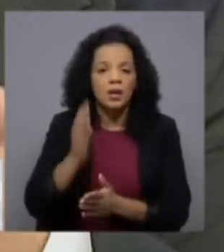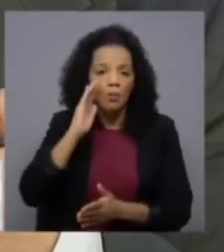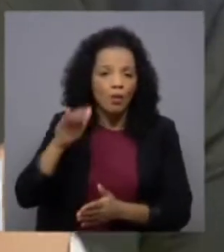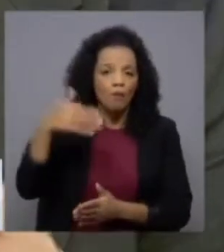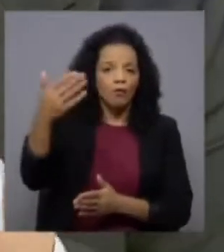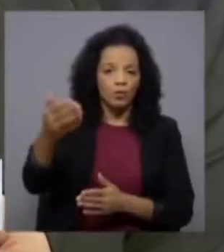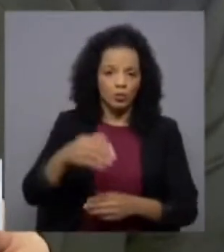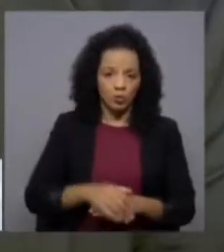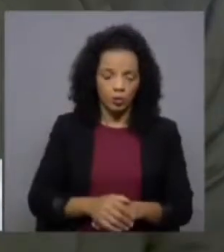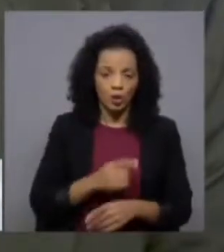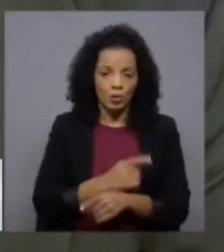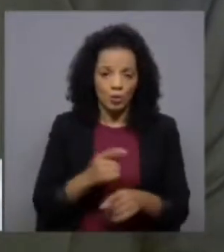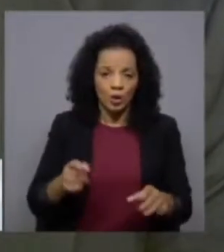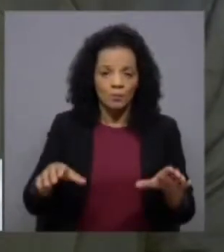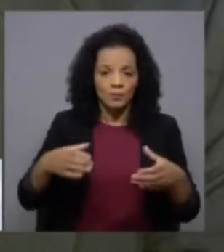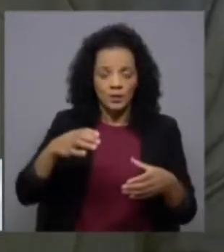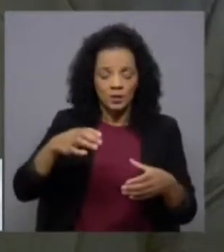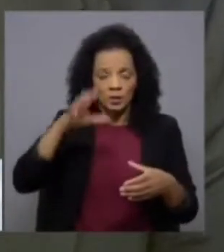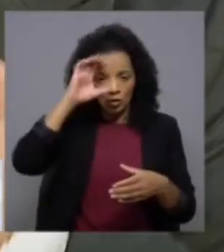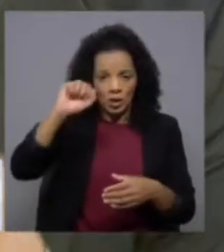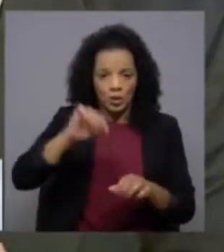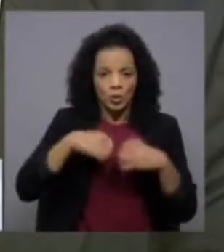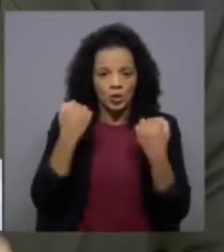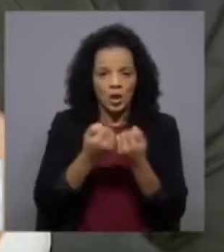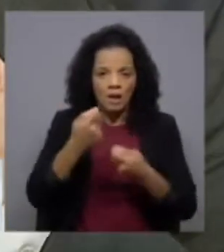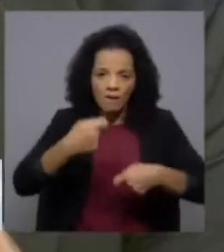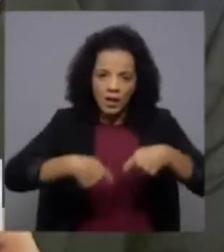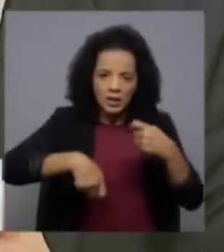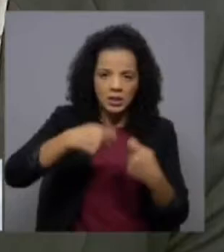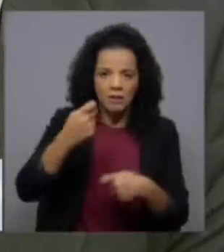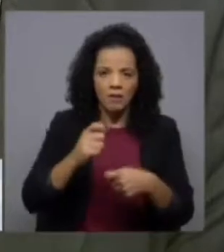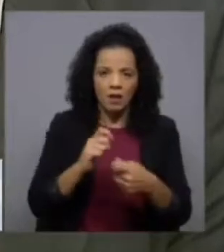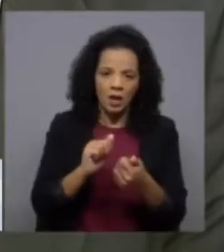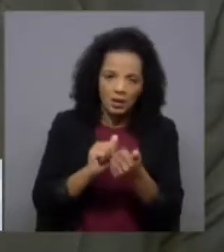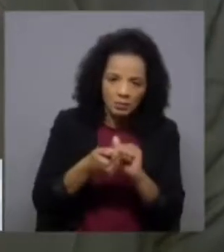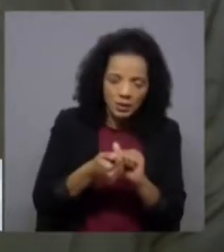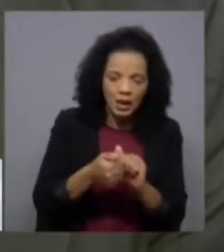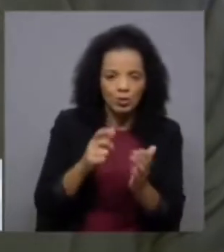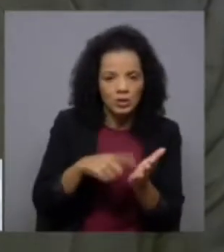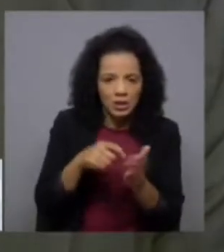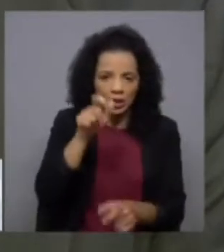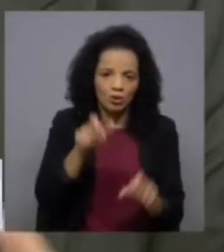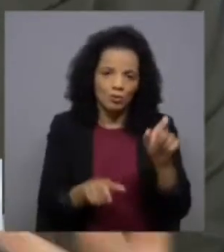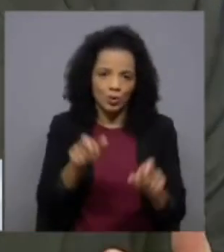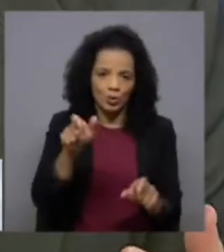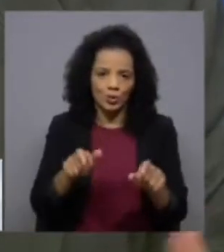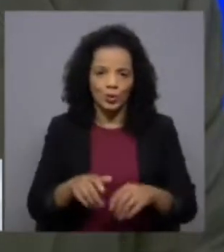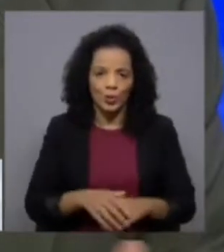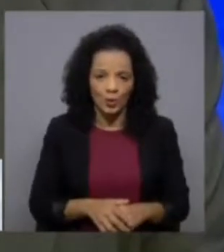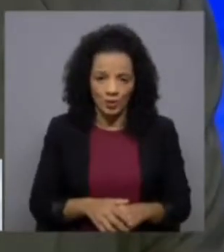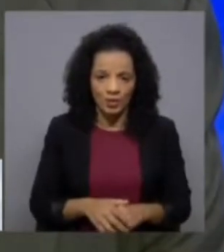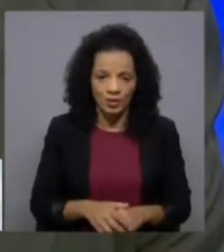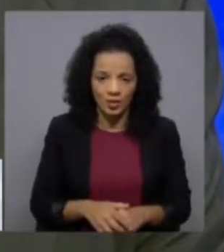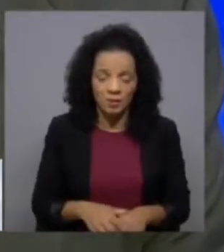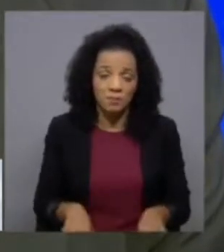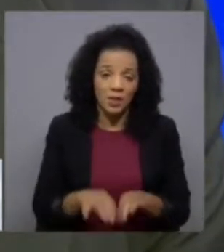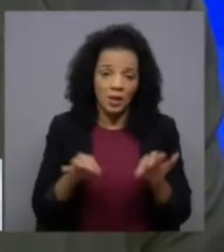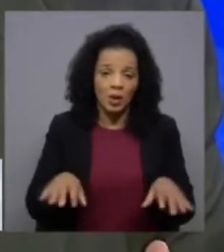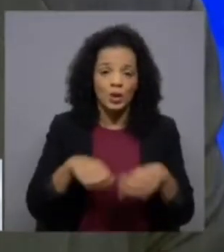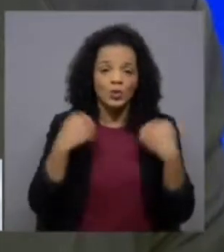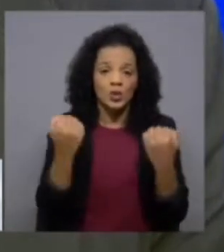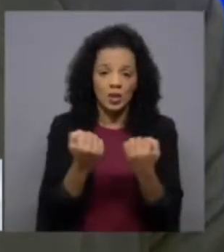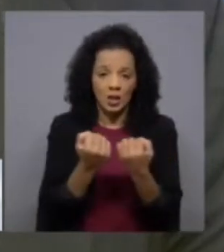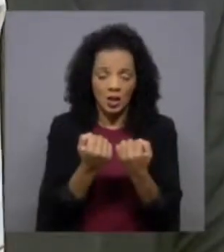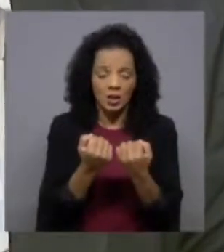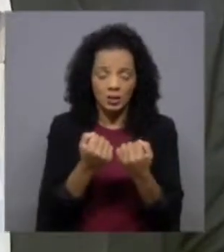de um estado social mais flexível mais adaptado às necessidades das pessoas que era aquilo que enfim uma social